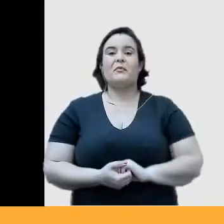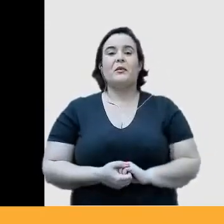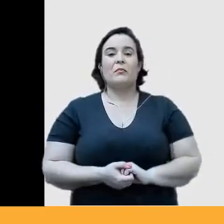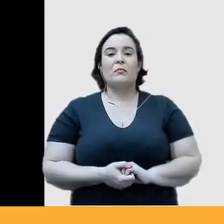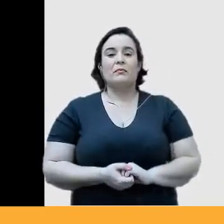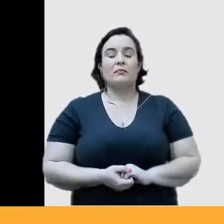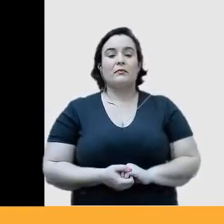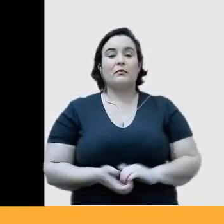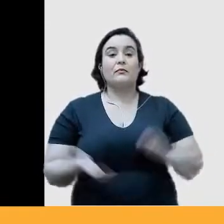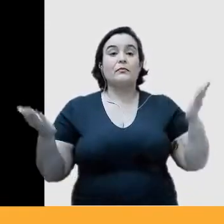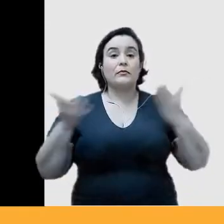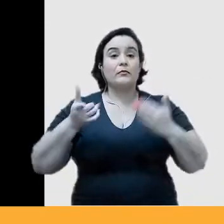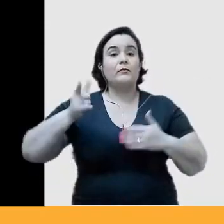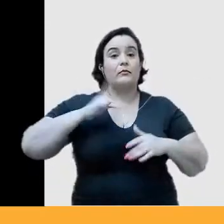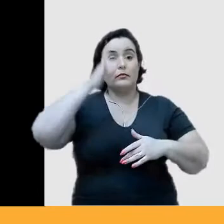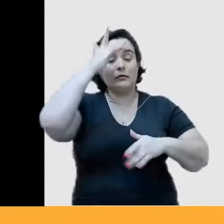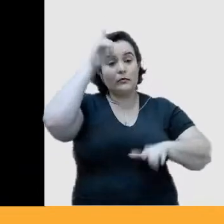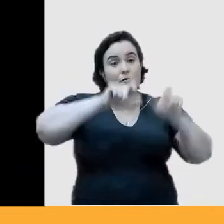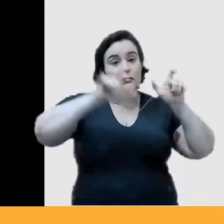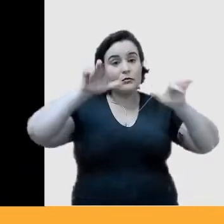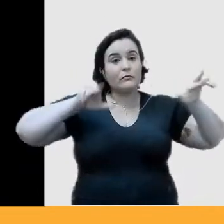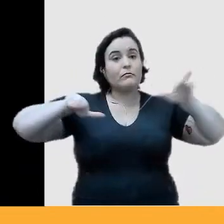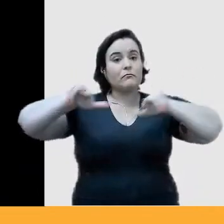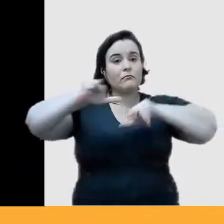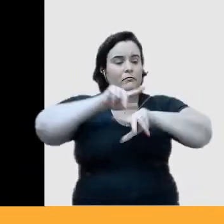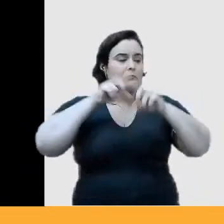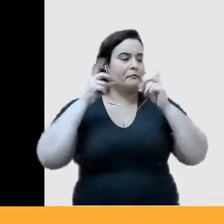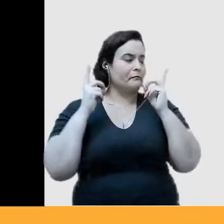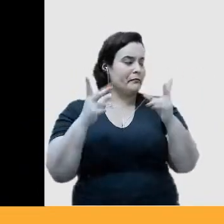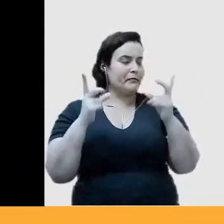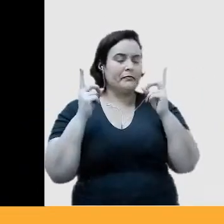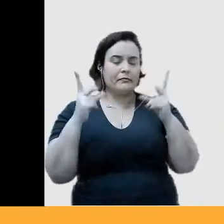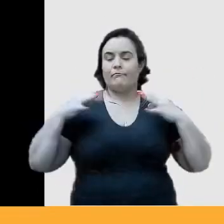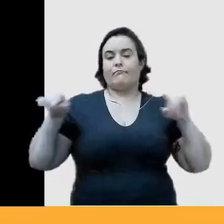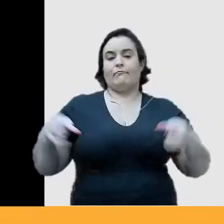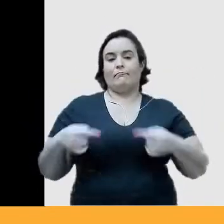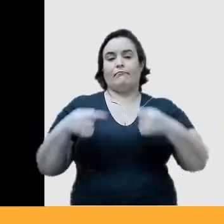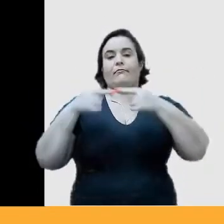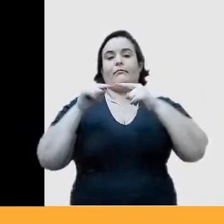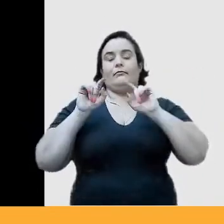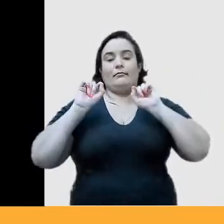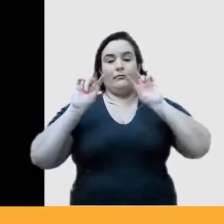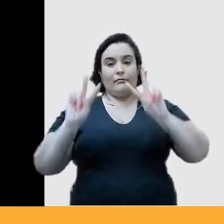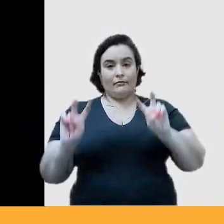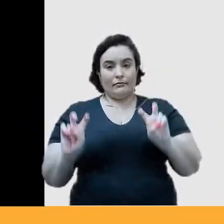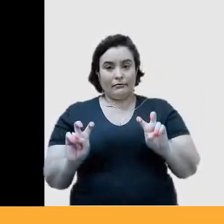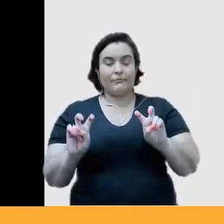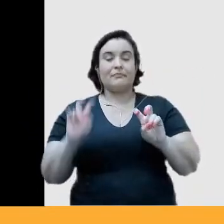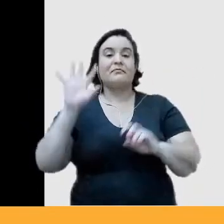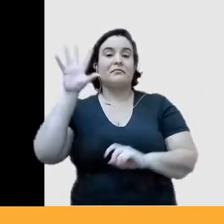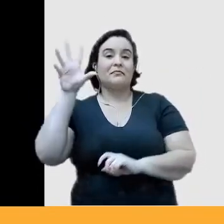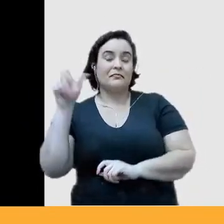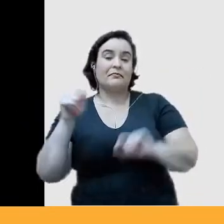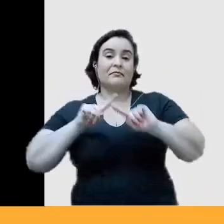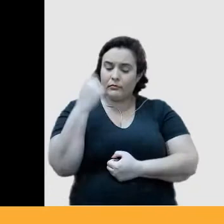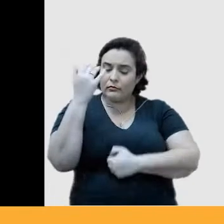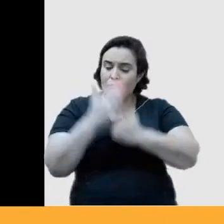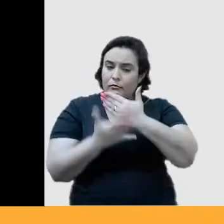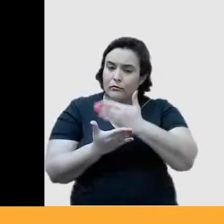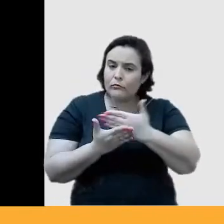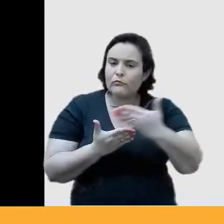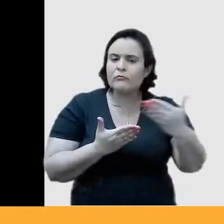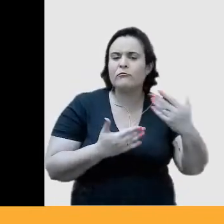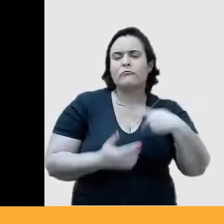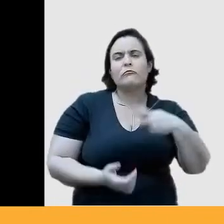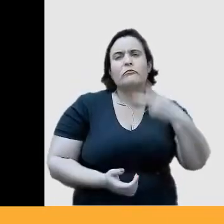você tem um monte de gente vendendo camisas e tal, com tampados ligados à questão africana, mas eu, na realidade, fui num percursor, estou